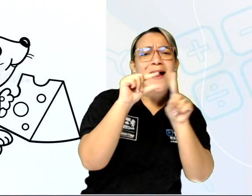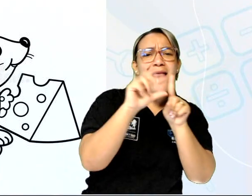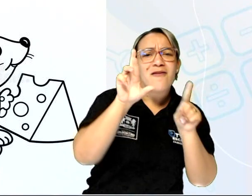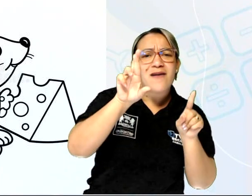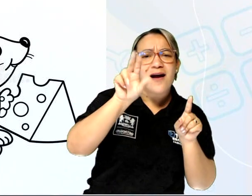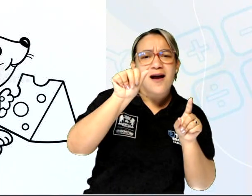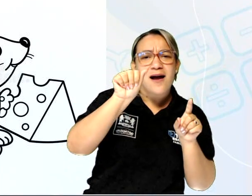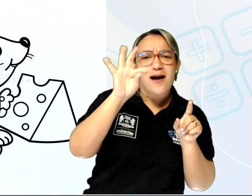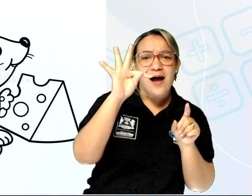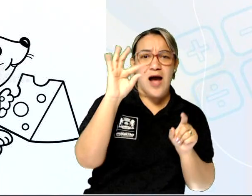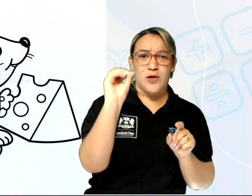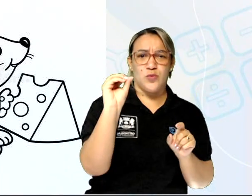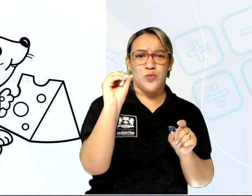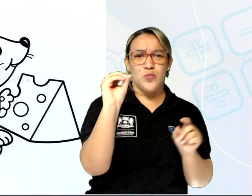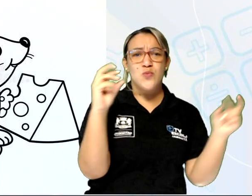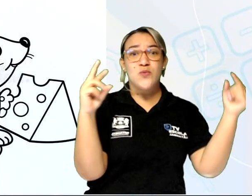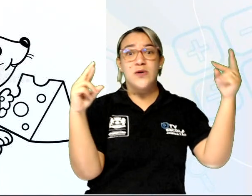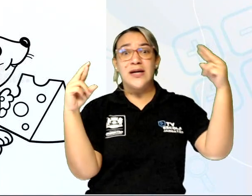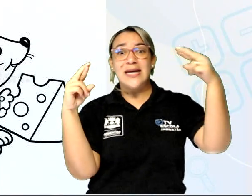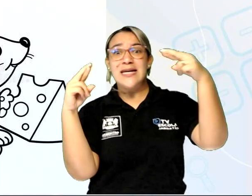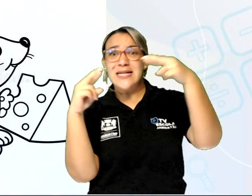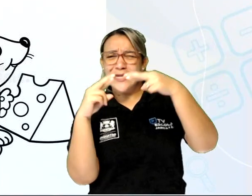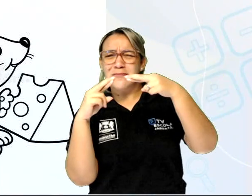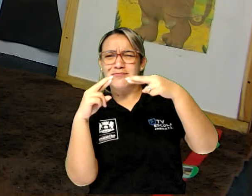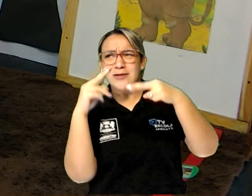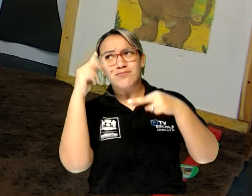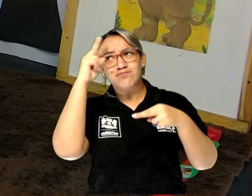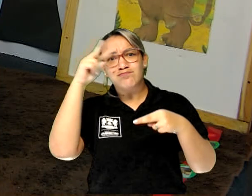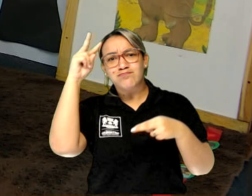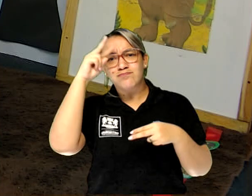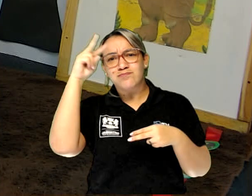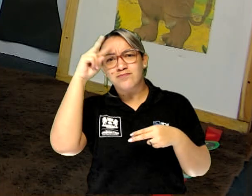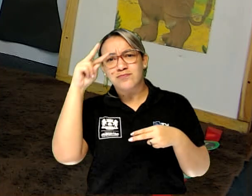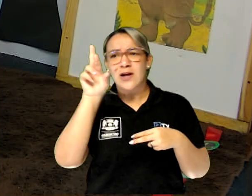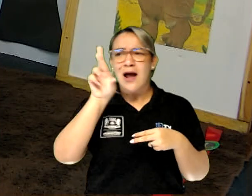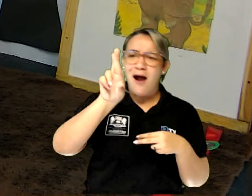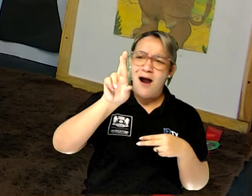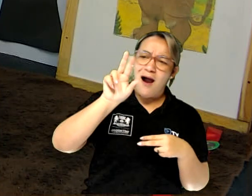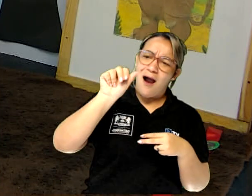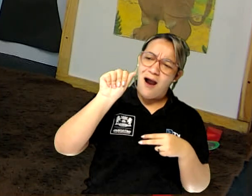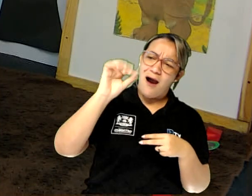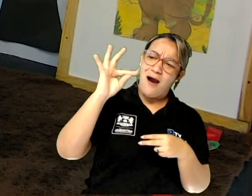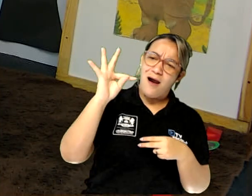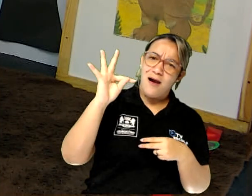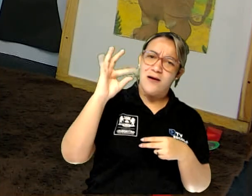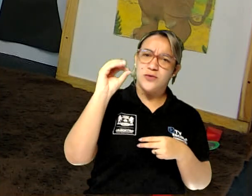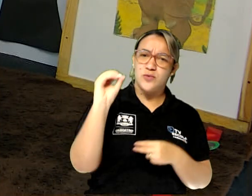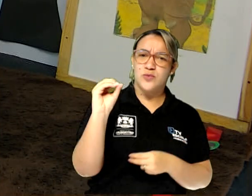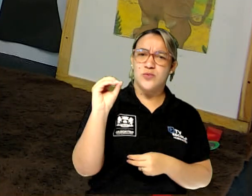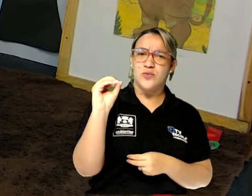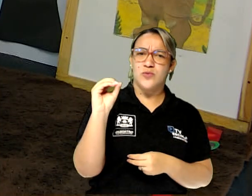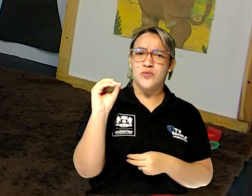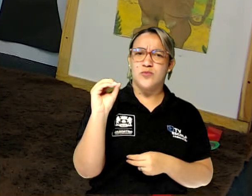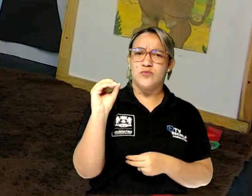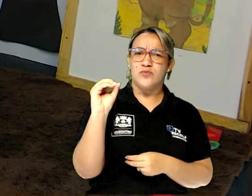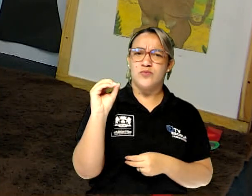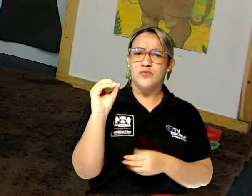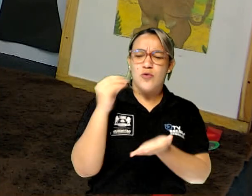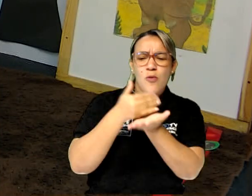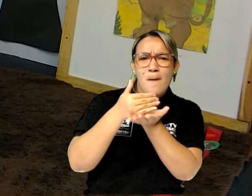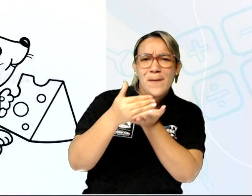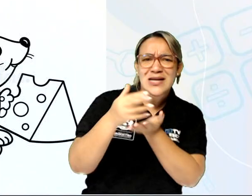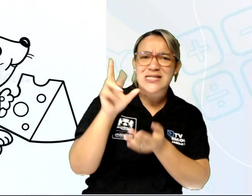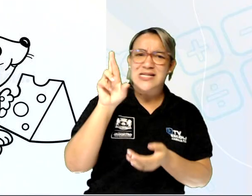com rato? Lembra aí um pouquinho. Rato. Rato começa com R,